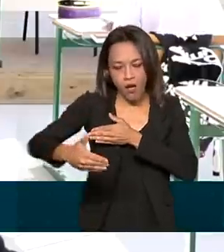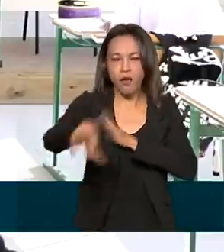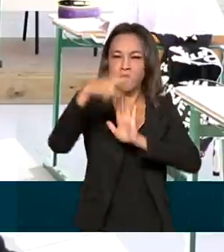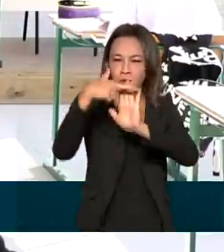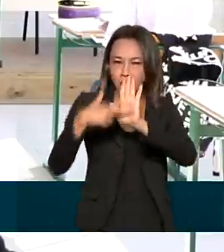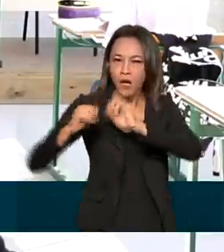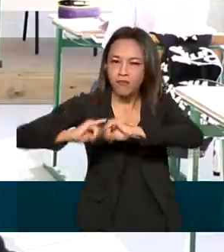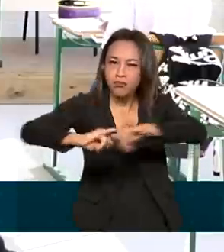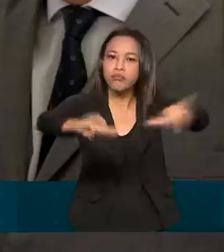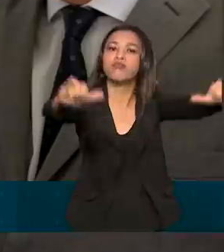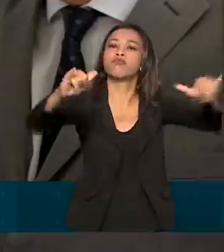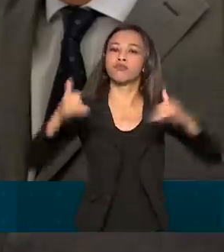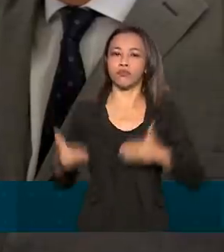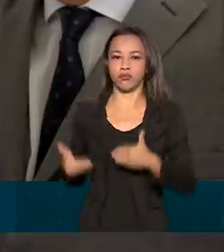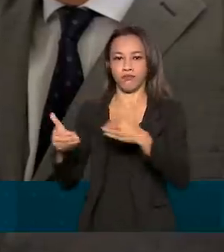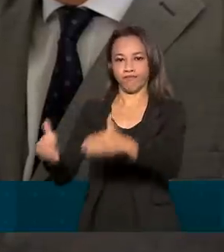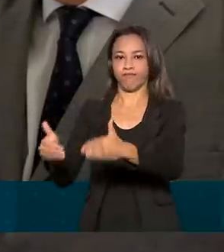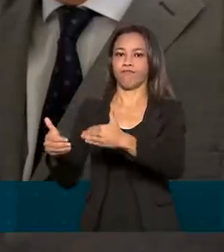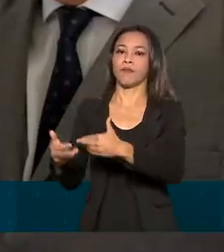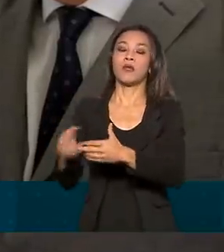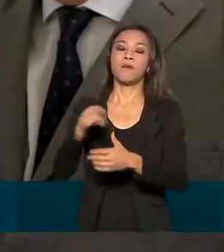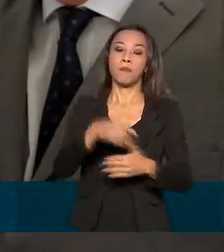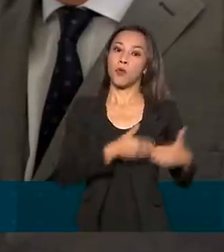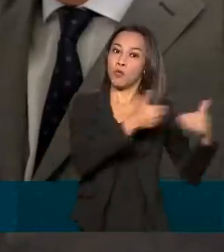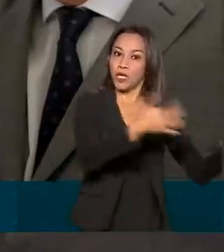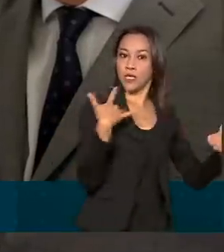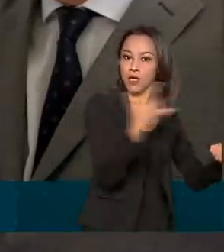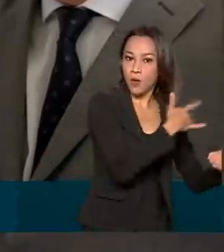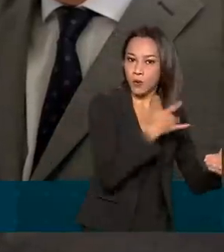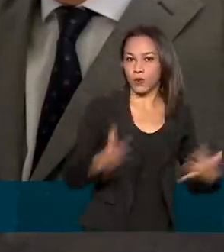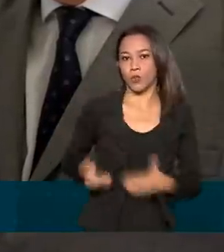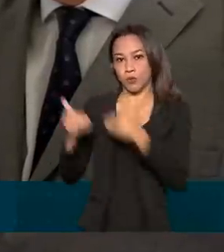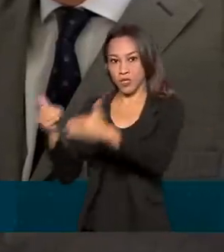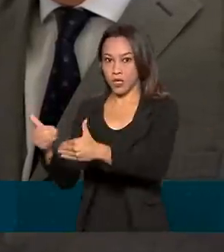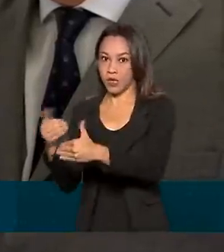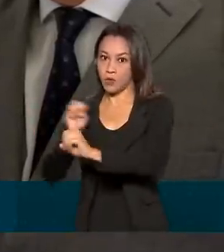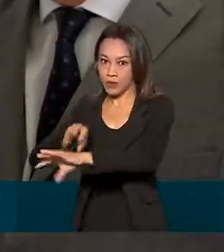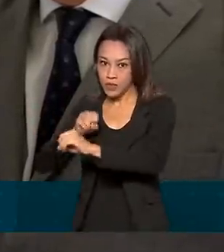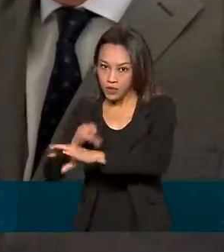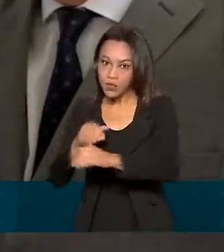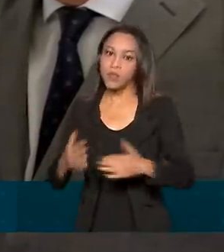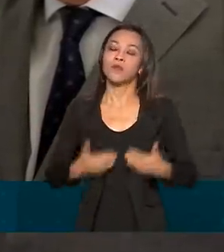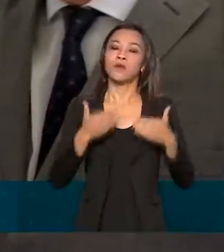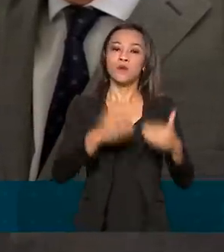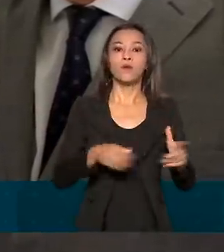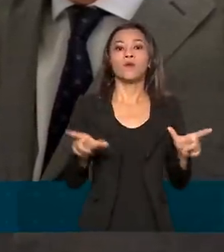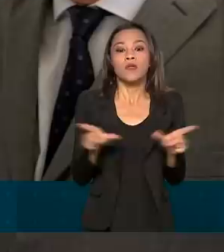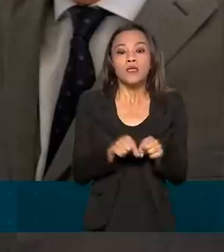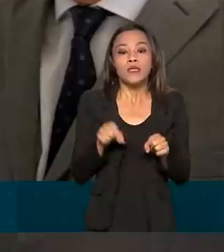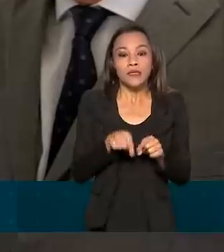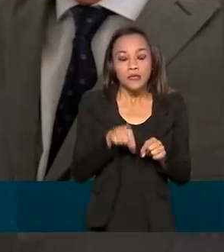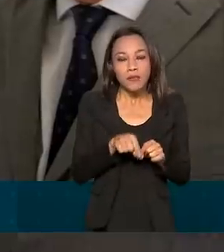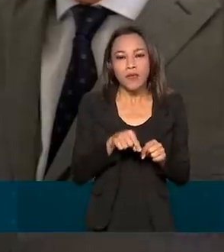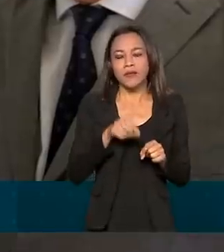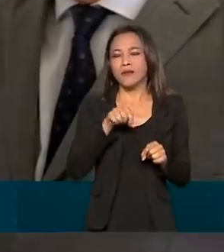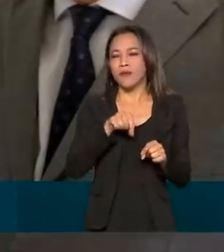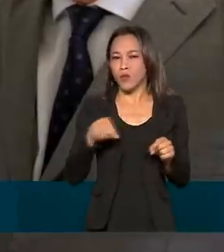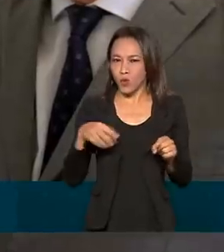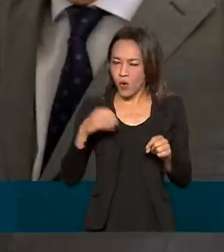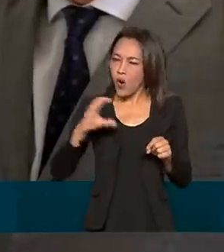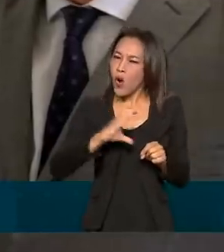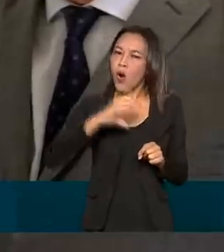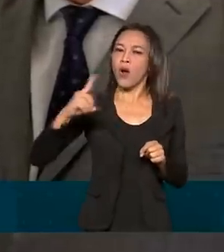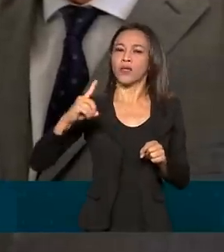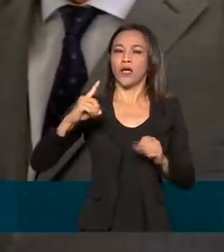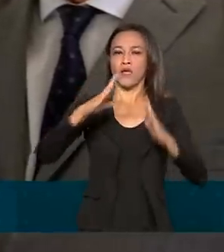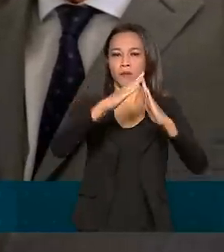interministerial. O Ministério da Saúde, o Ministério da Educação, a Advocacia Geral da União, coordenadas pelo Gabinete Civil